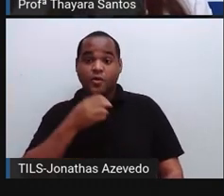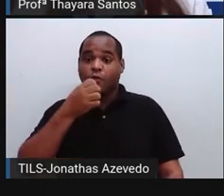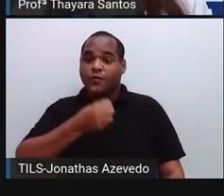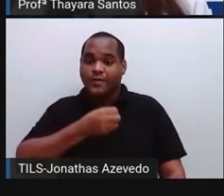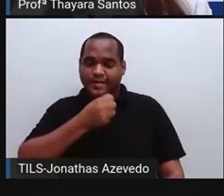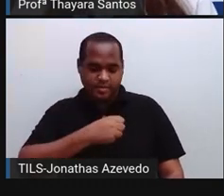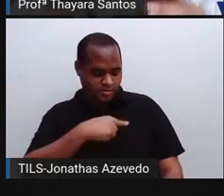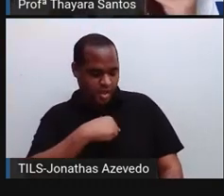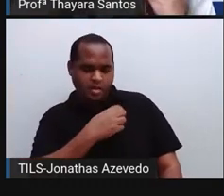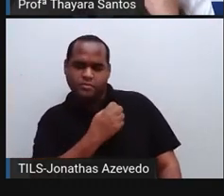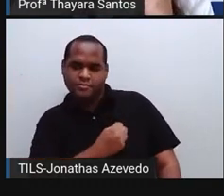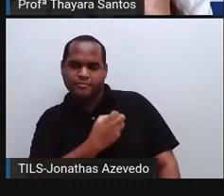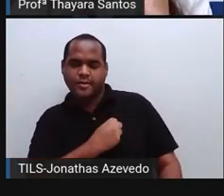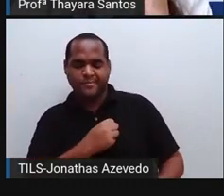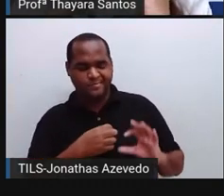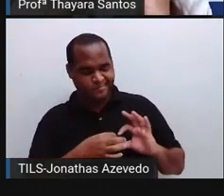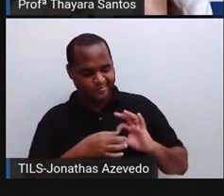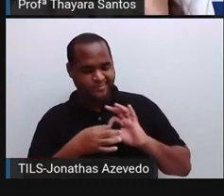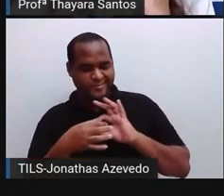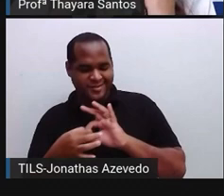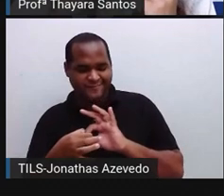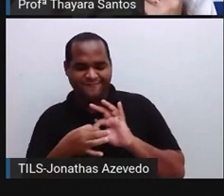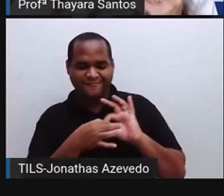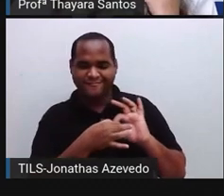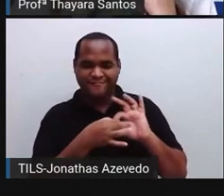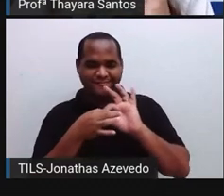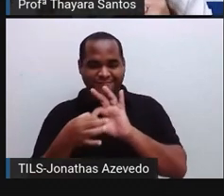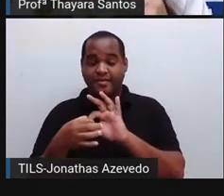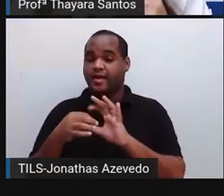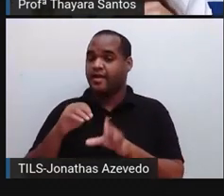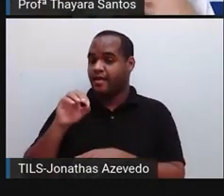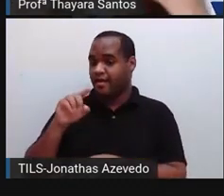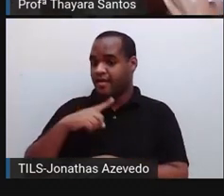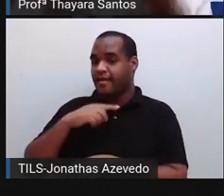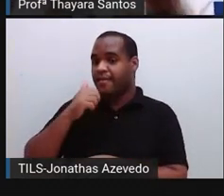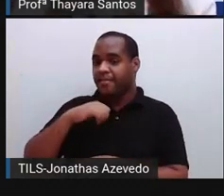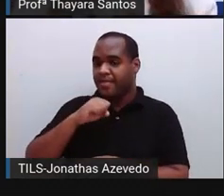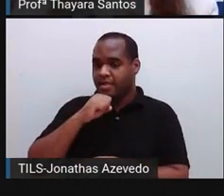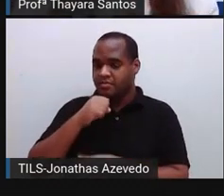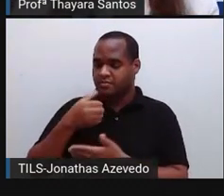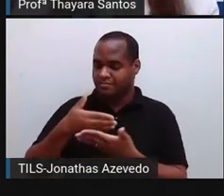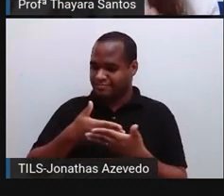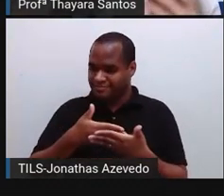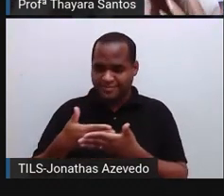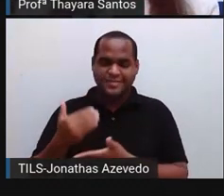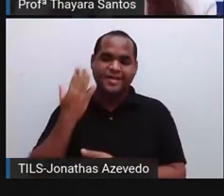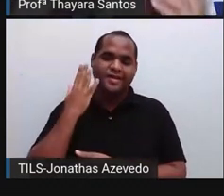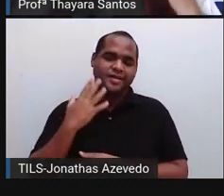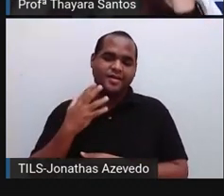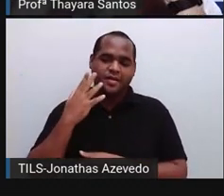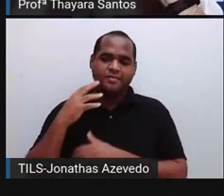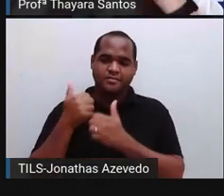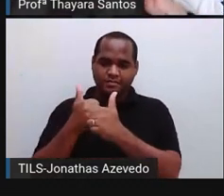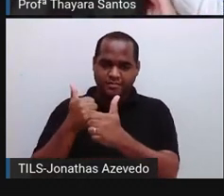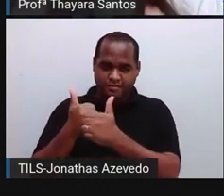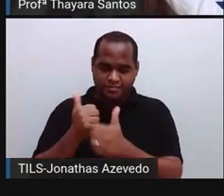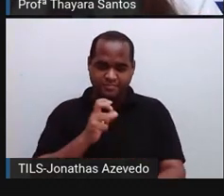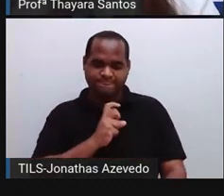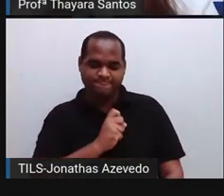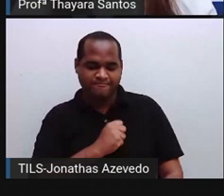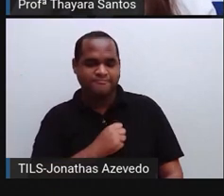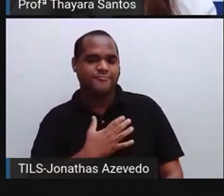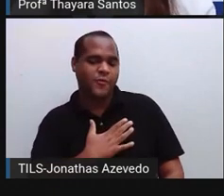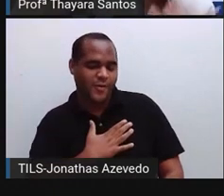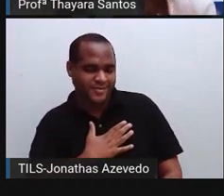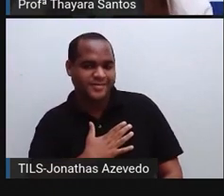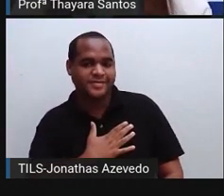ele. Então, isso cria o vínculo do bebê com a mãe. Assim como a gente está perto de alguém que a gente gosta, a gente começa a liberar